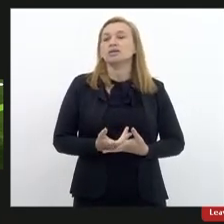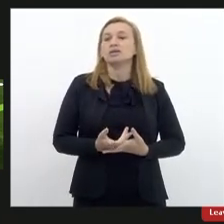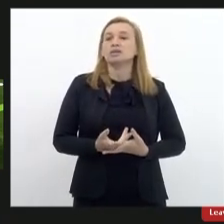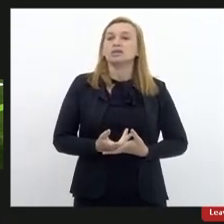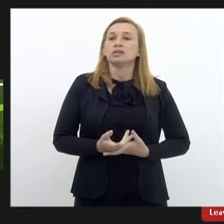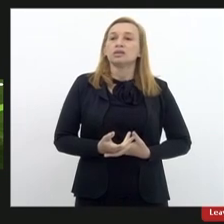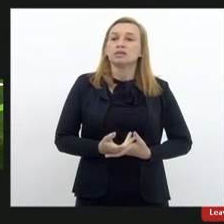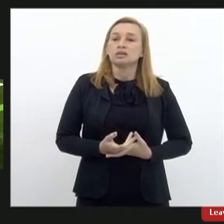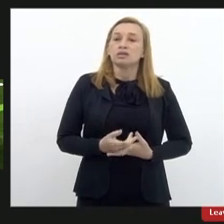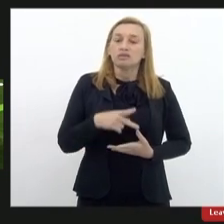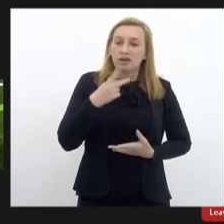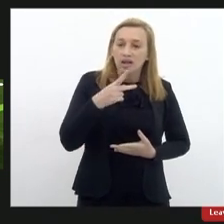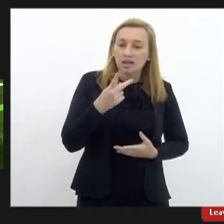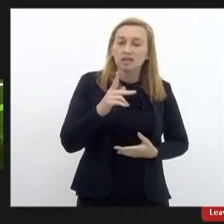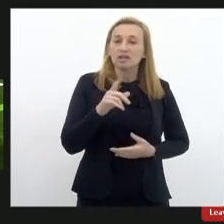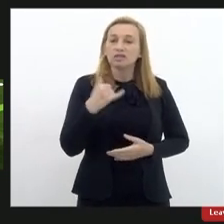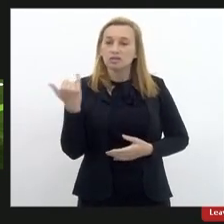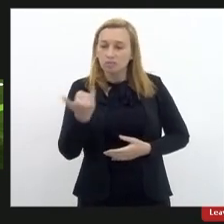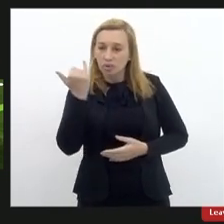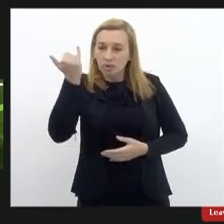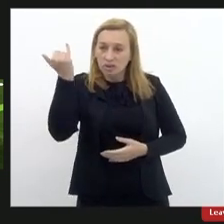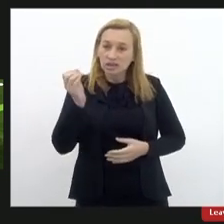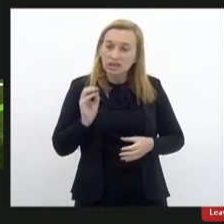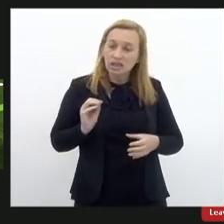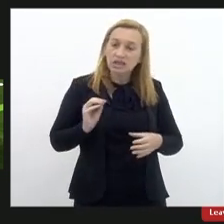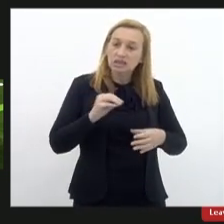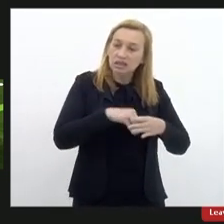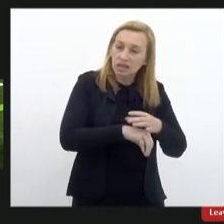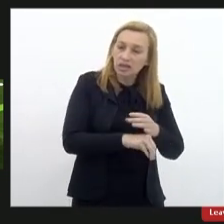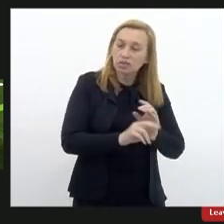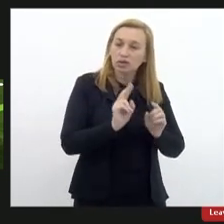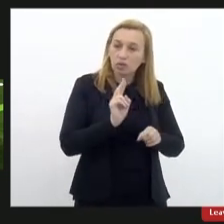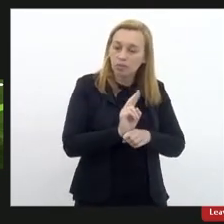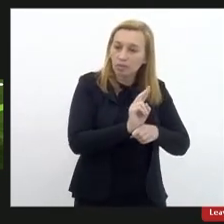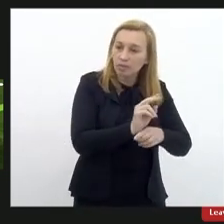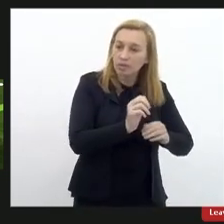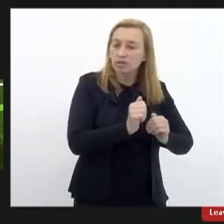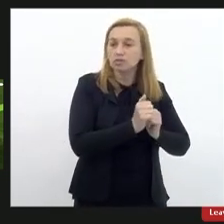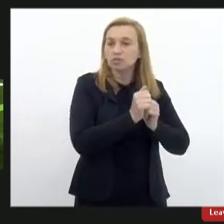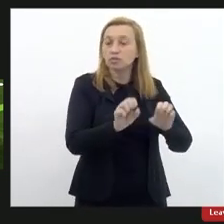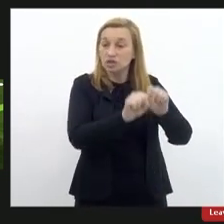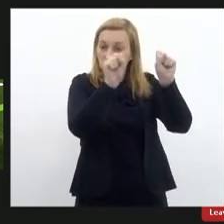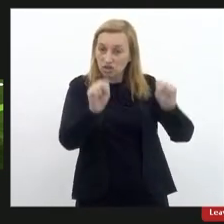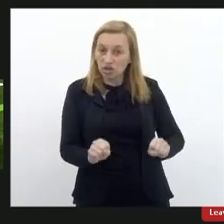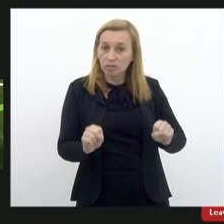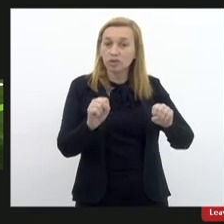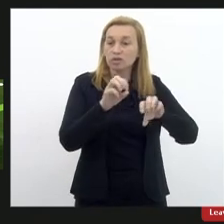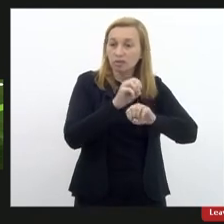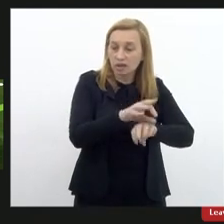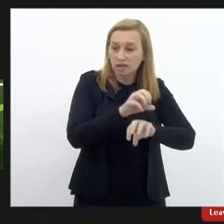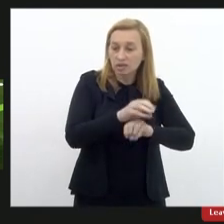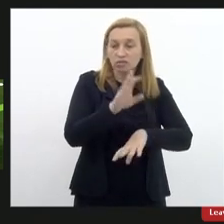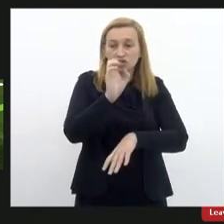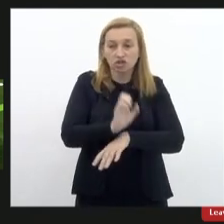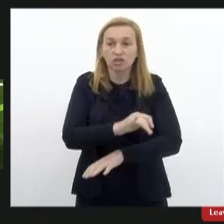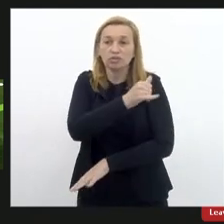colocando qual é a nossa importância dentro do acompanhamento do sistema de educação do Estado do Rio de Janeiro.